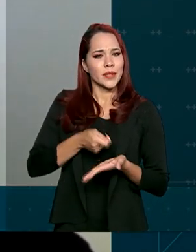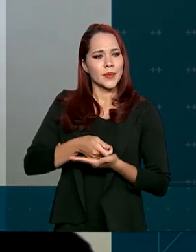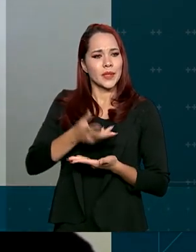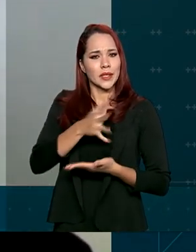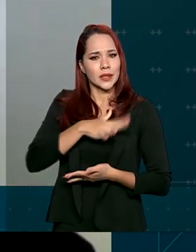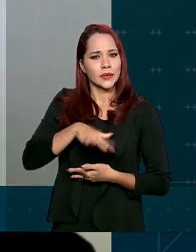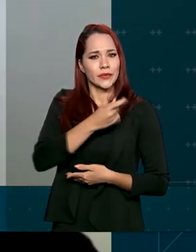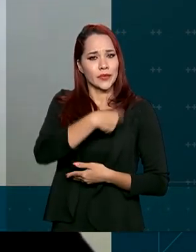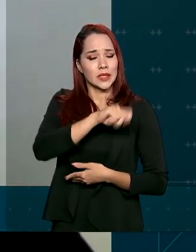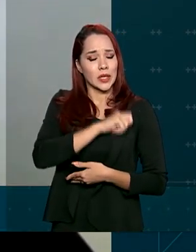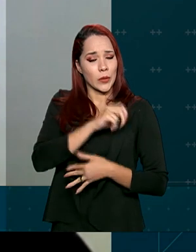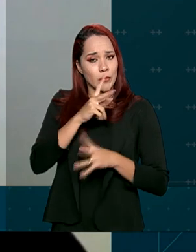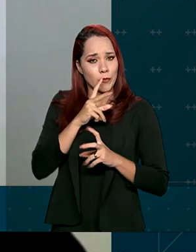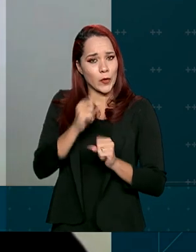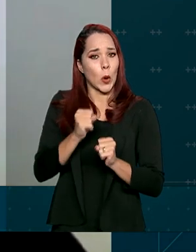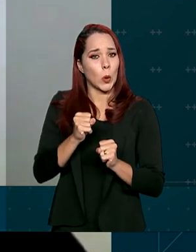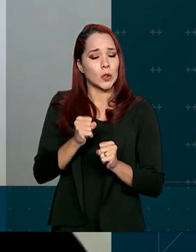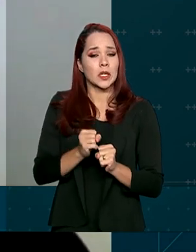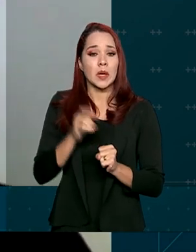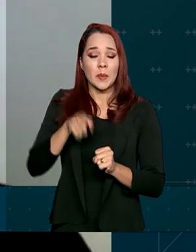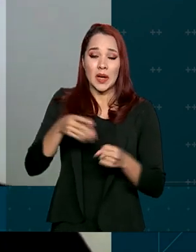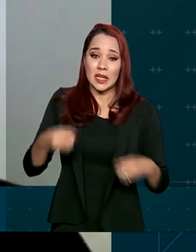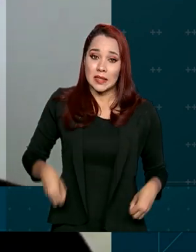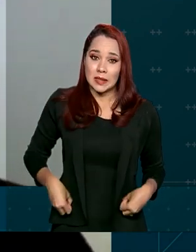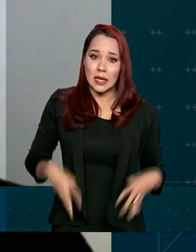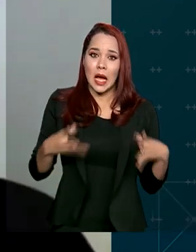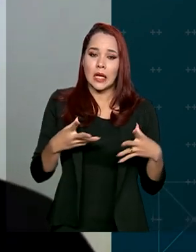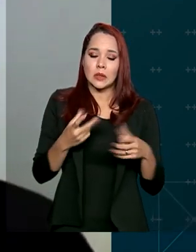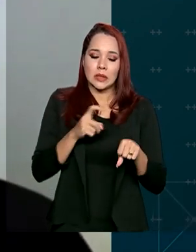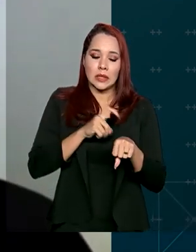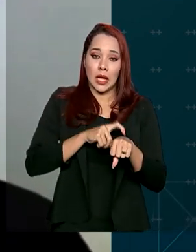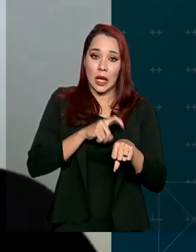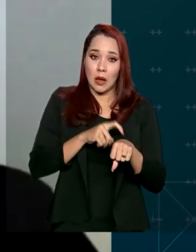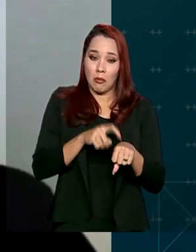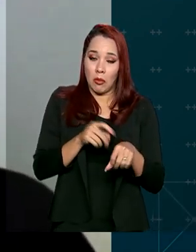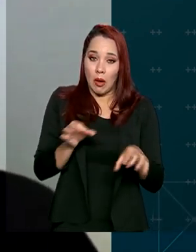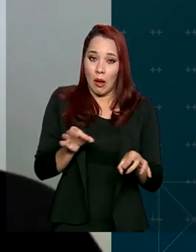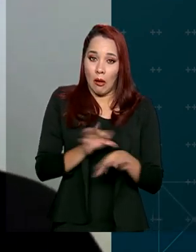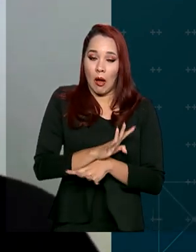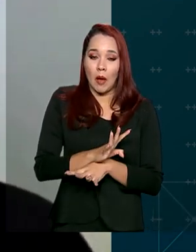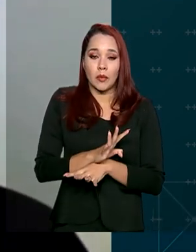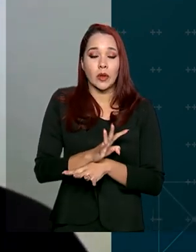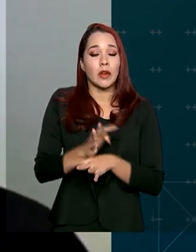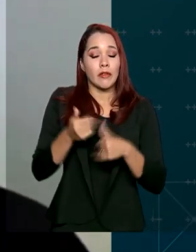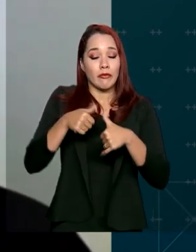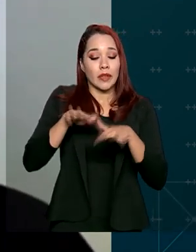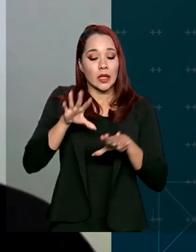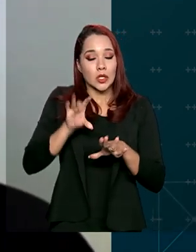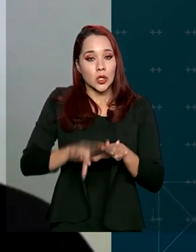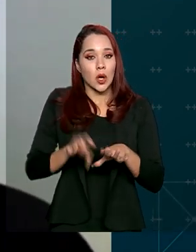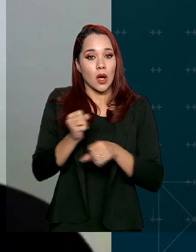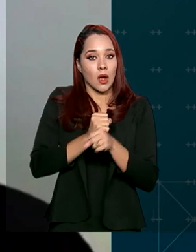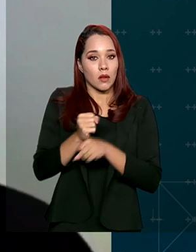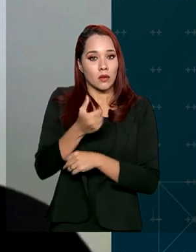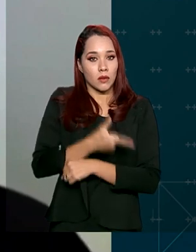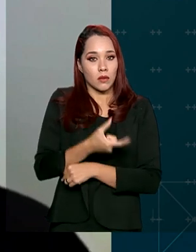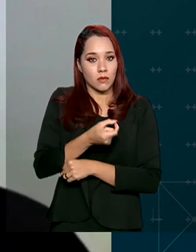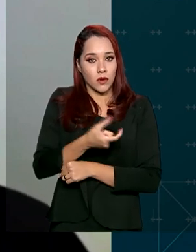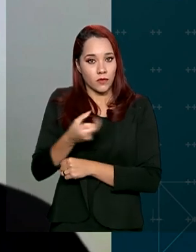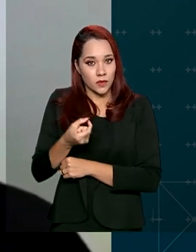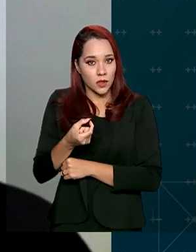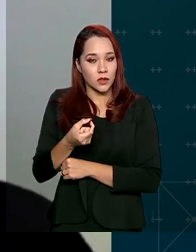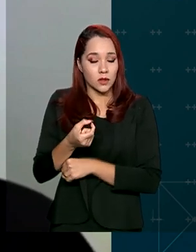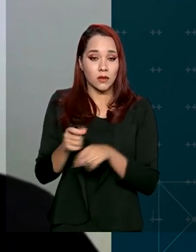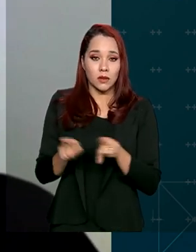intensa para que esses gastos sejam temporários, sejam contidos em 2020, que